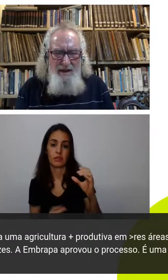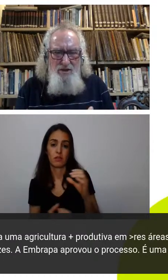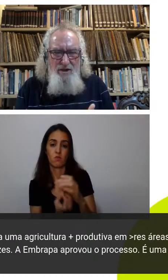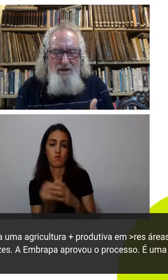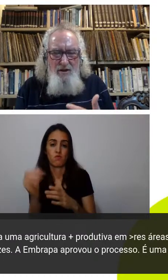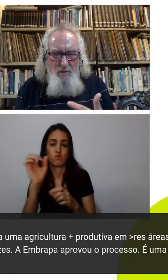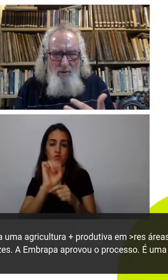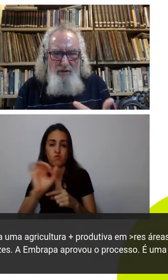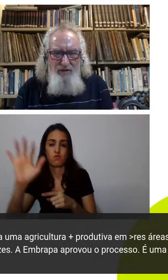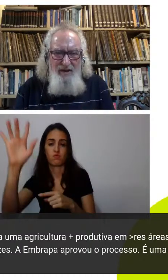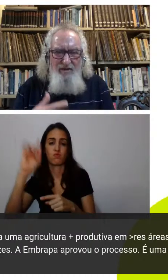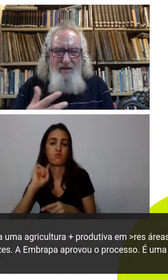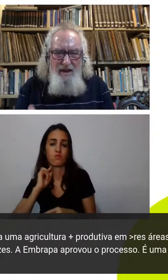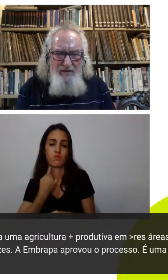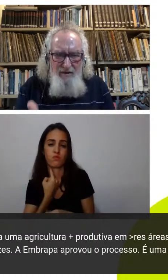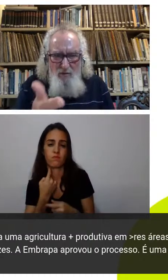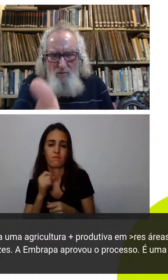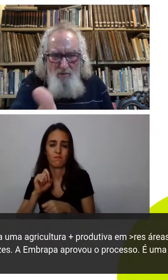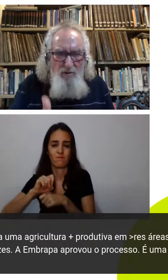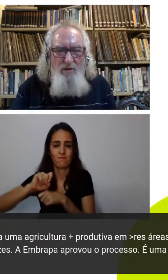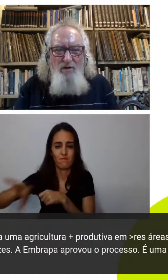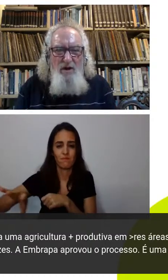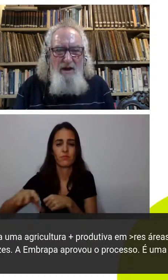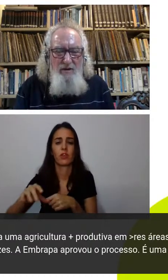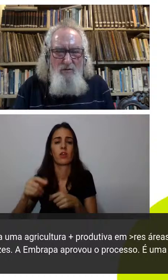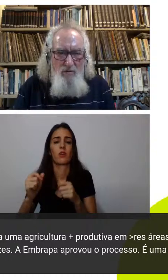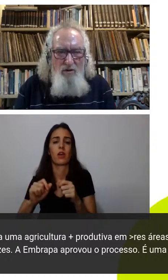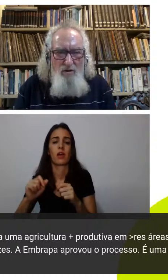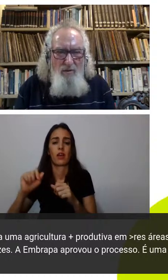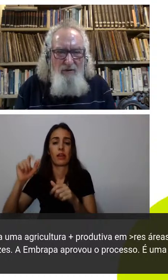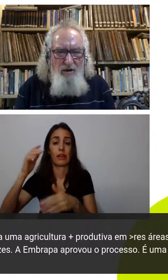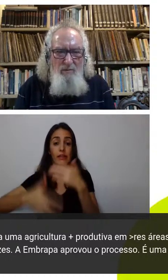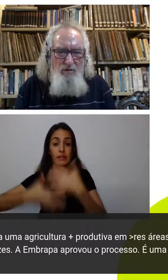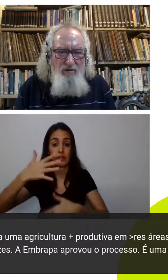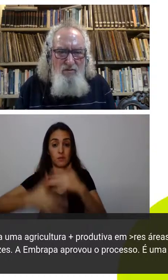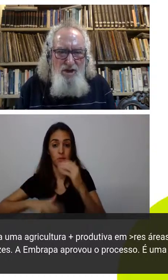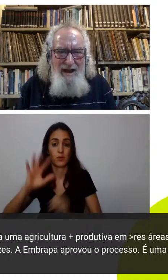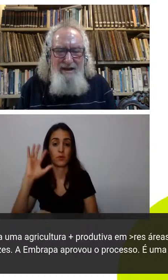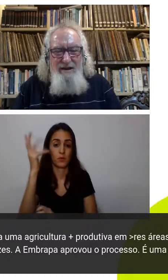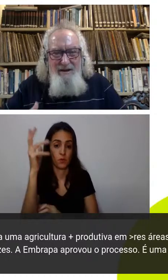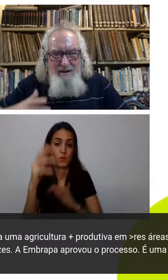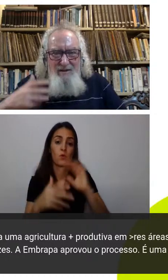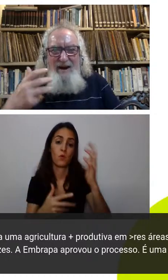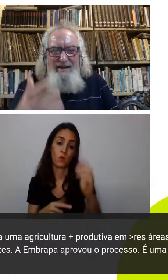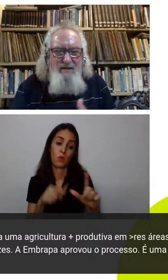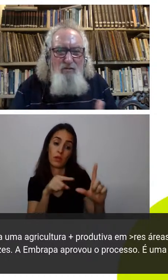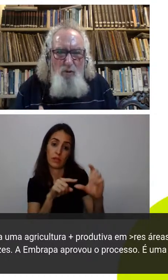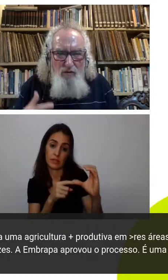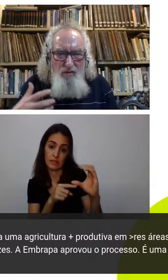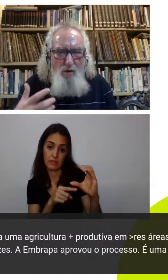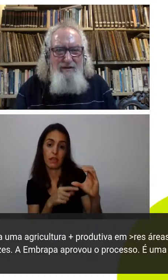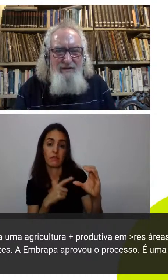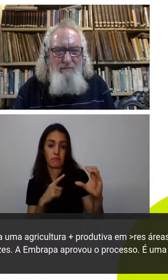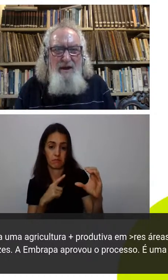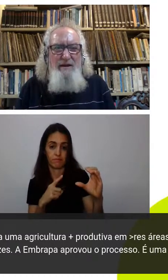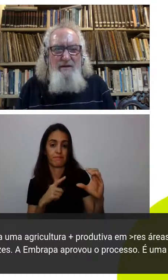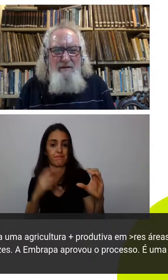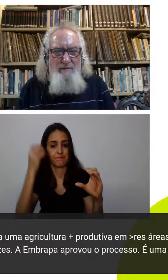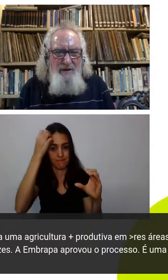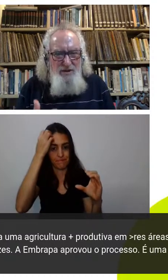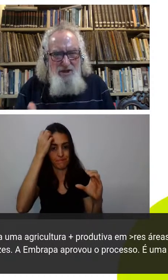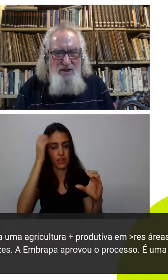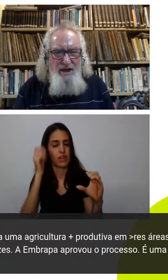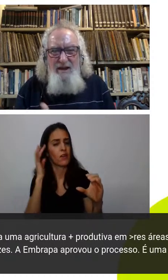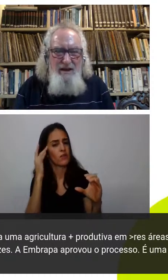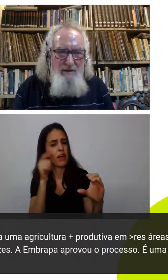do meio ambiente pode ser a ciência como a que o professor Abud sugere que vai ter soluções também